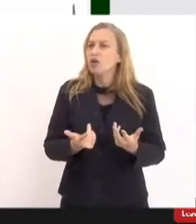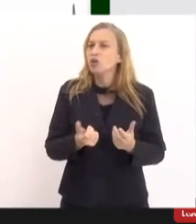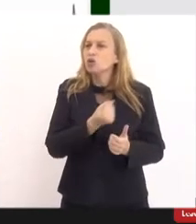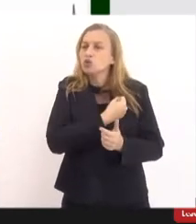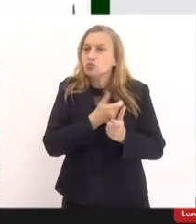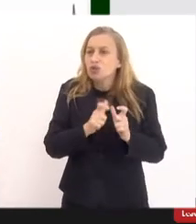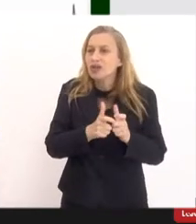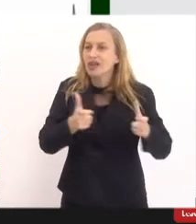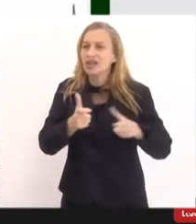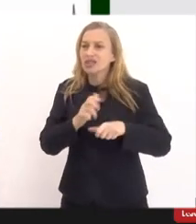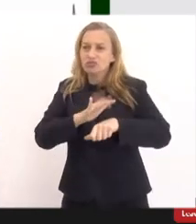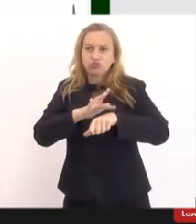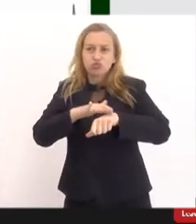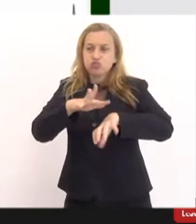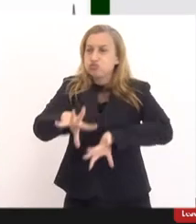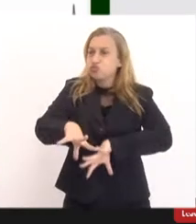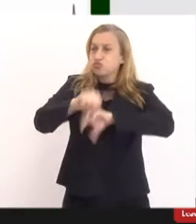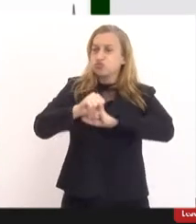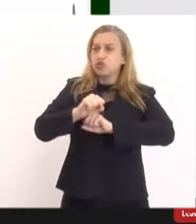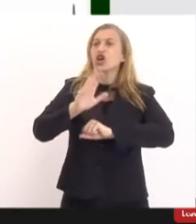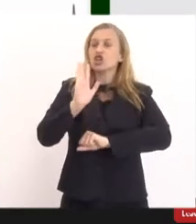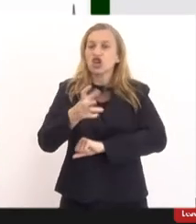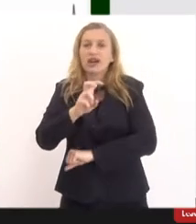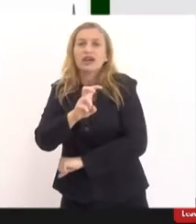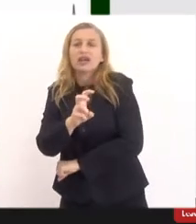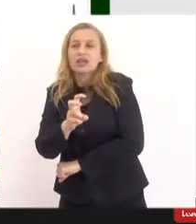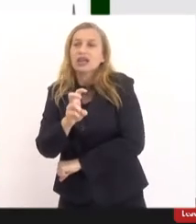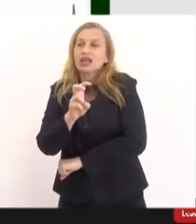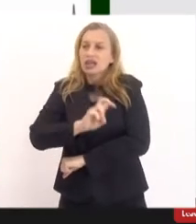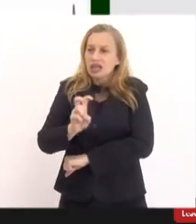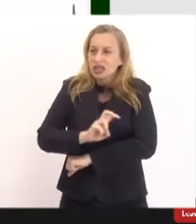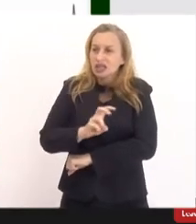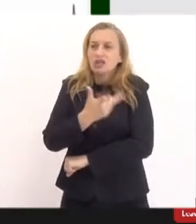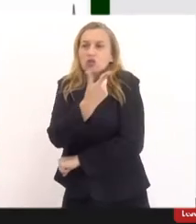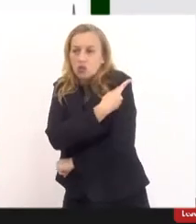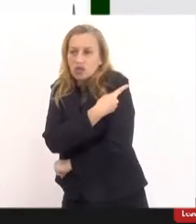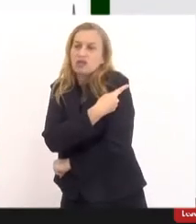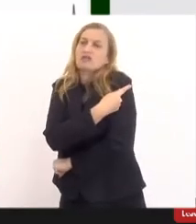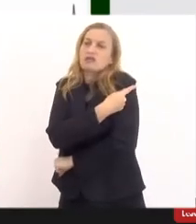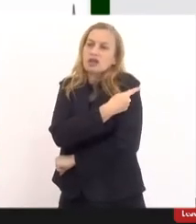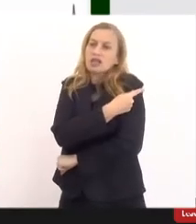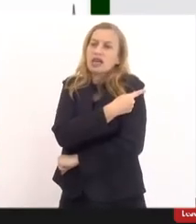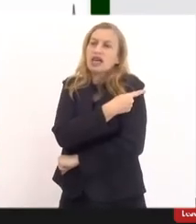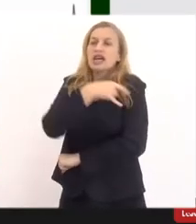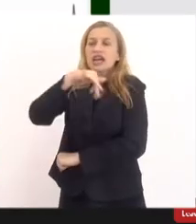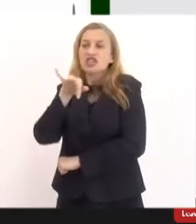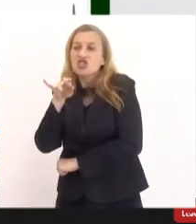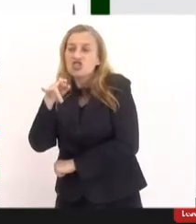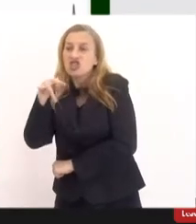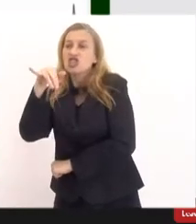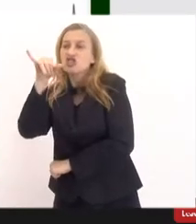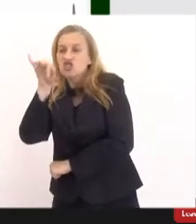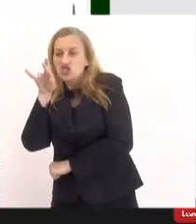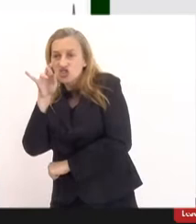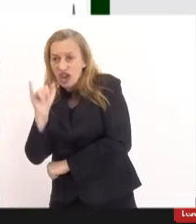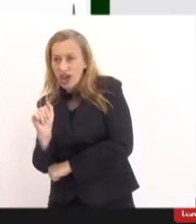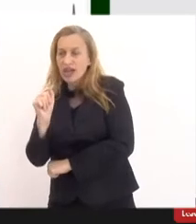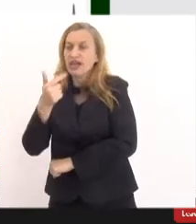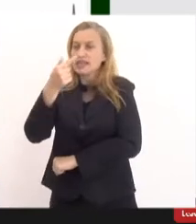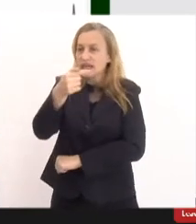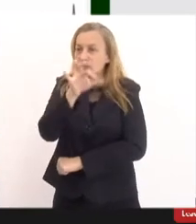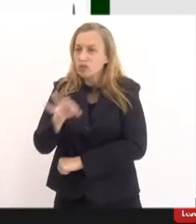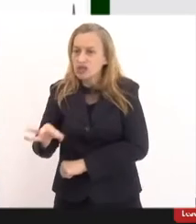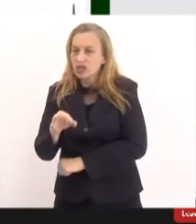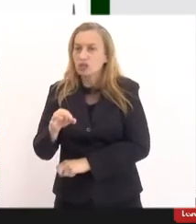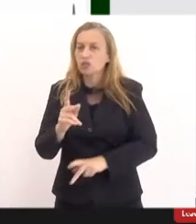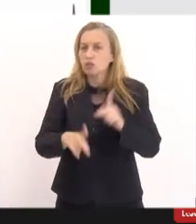enorme, eles já vão para a quinta dose, já fizeram quatro doses de vacinas e a Nigéria é praticamente 7% da